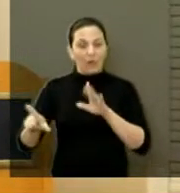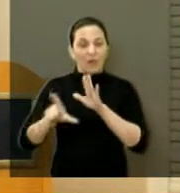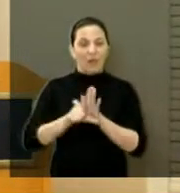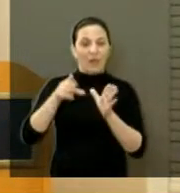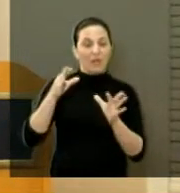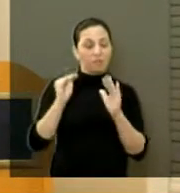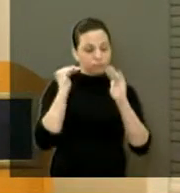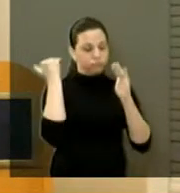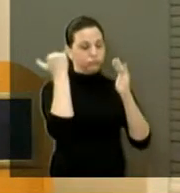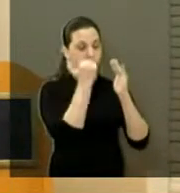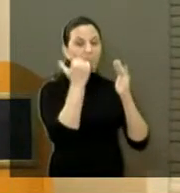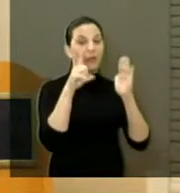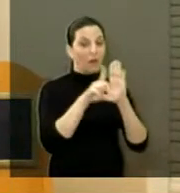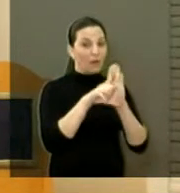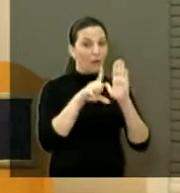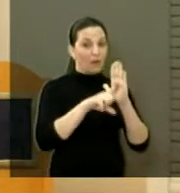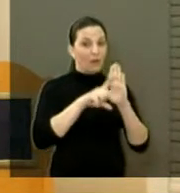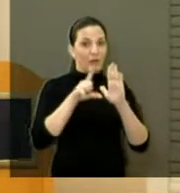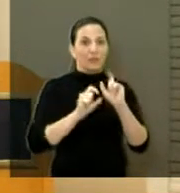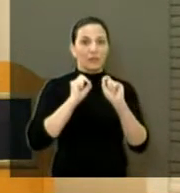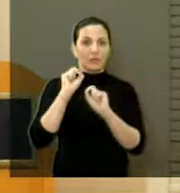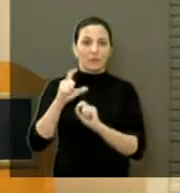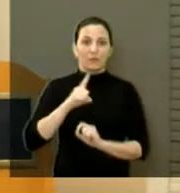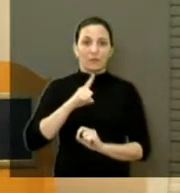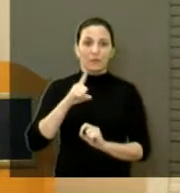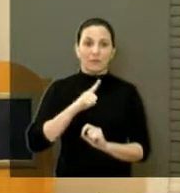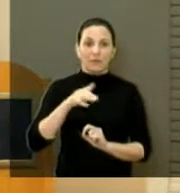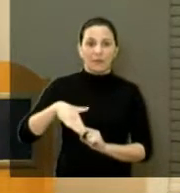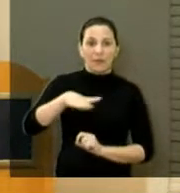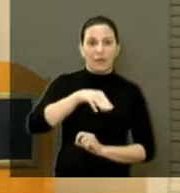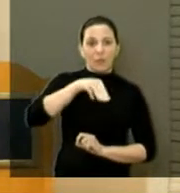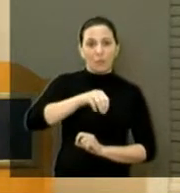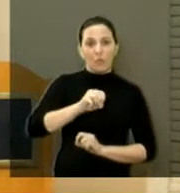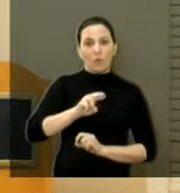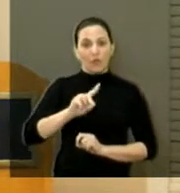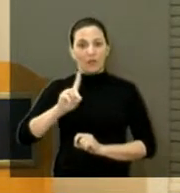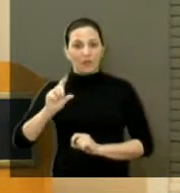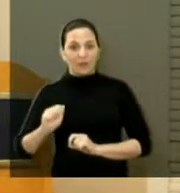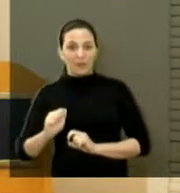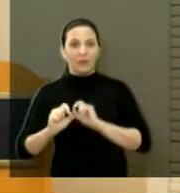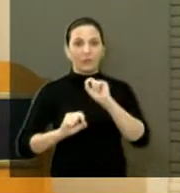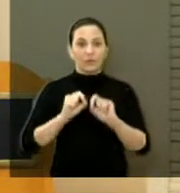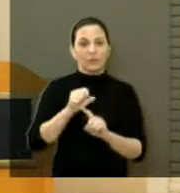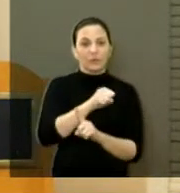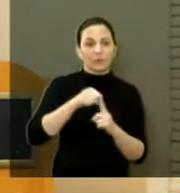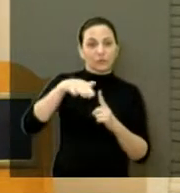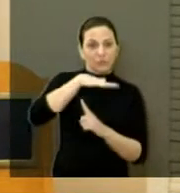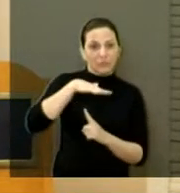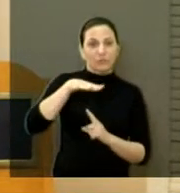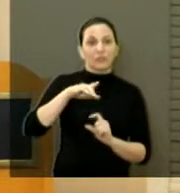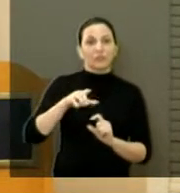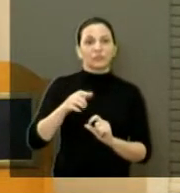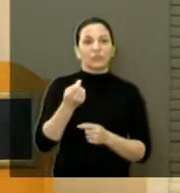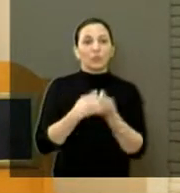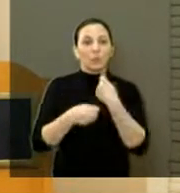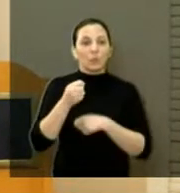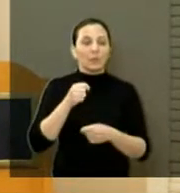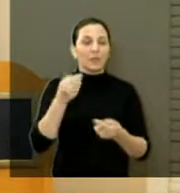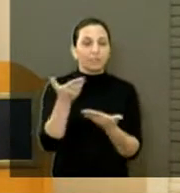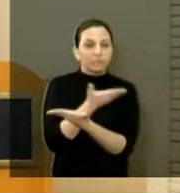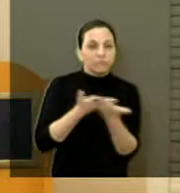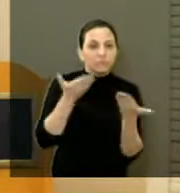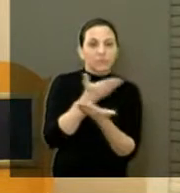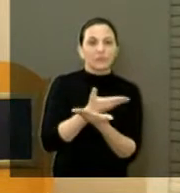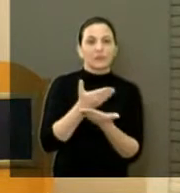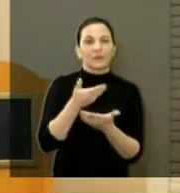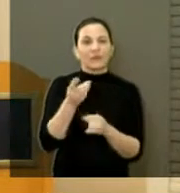brasileira. Lembrando que os pavilhões pertencem à Morada do Sol, que é uma sociedade de economia mista, fiscalizado